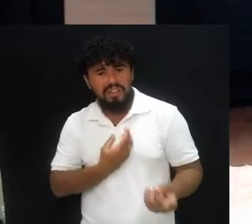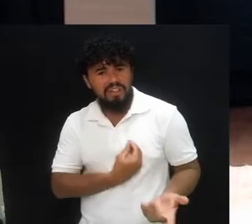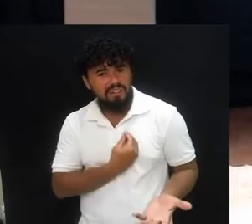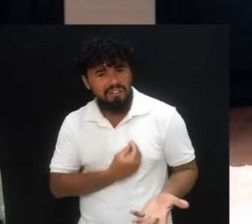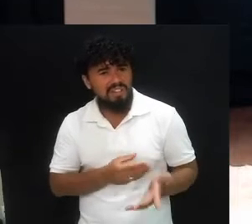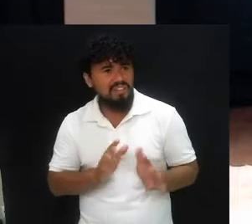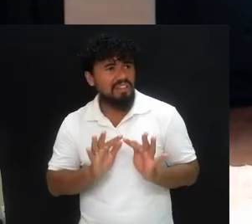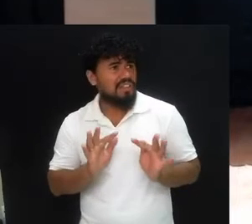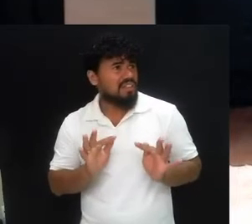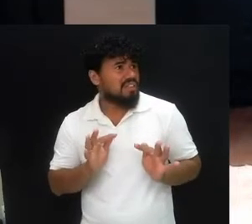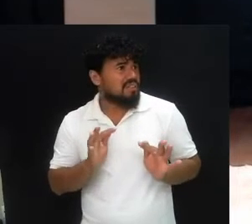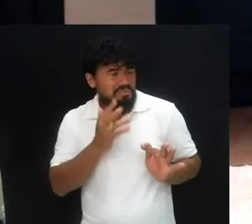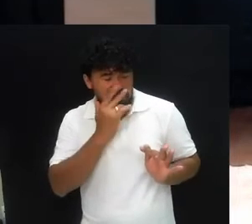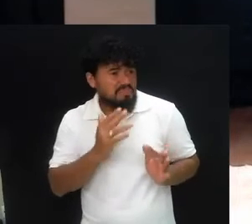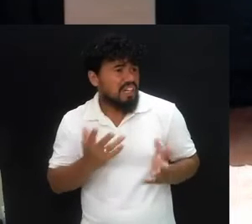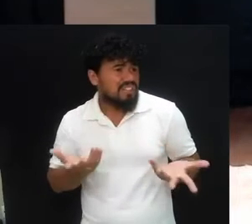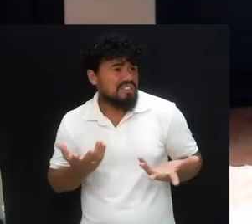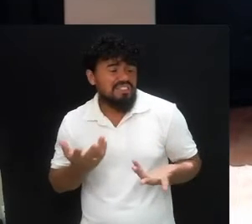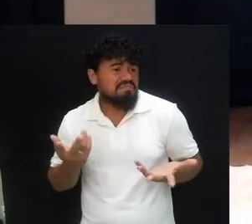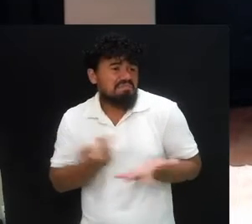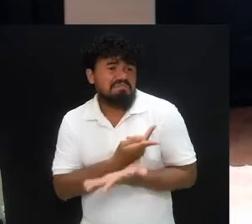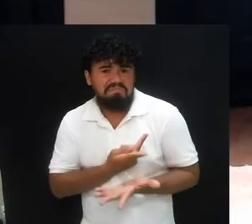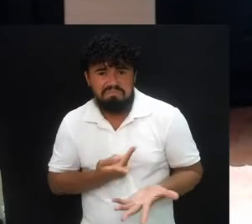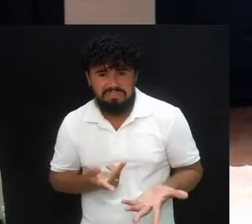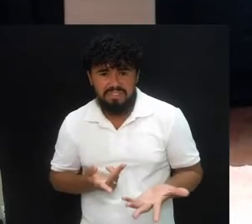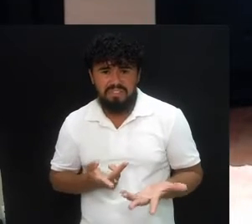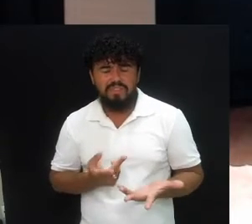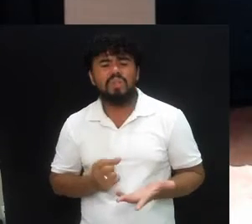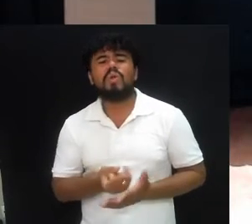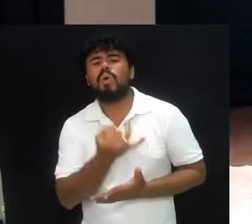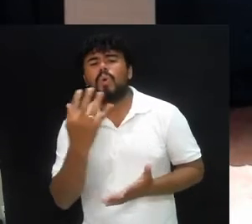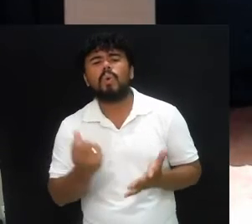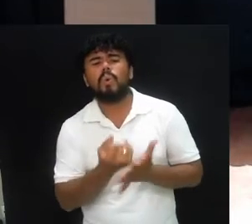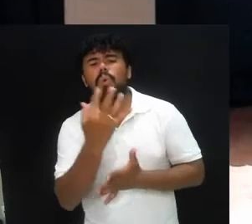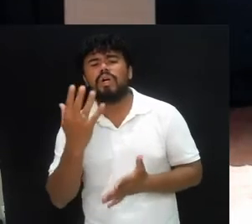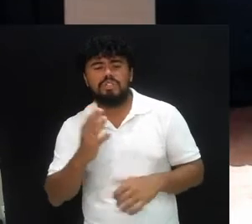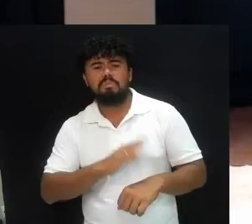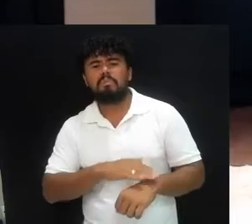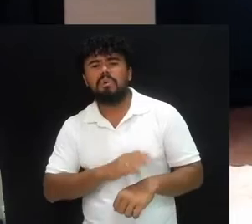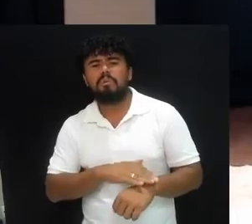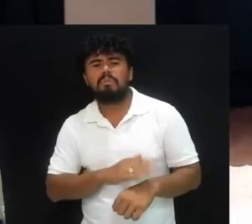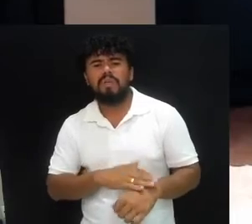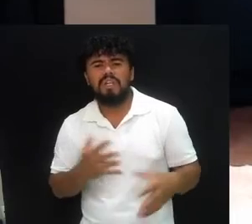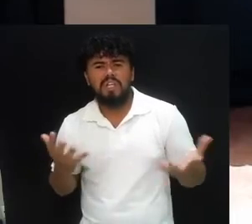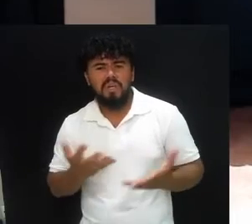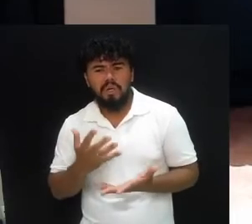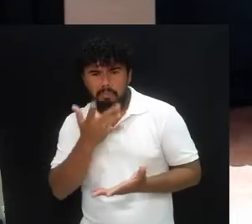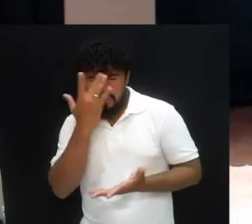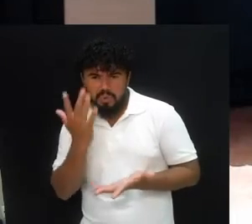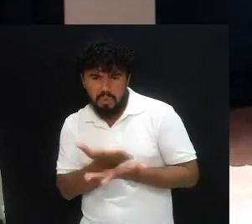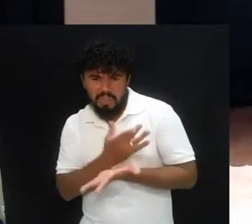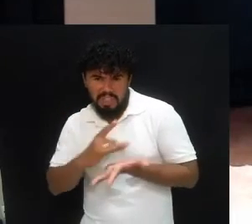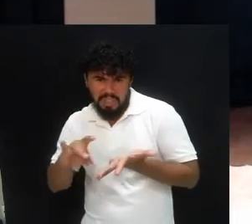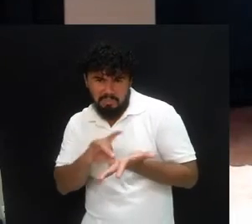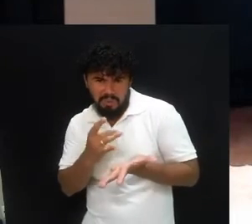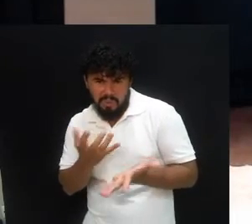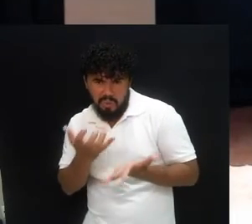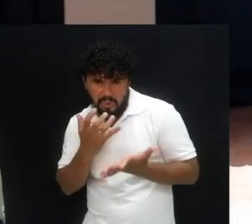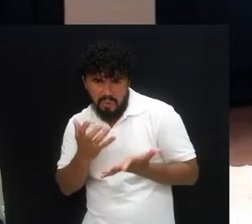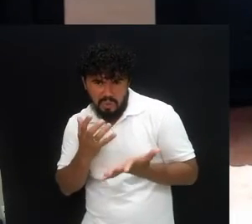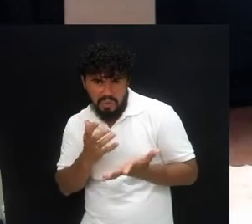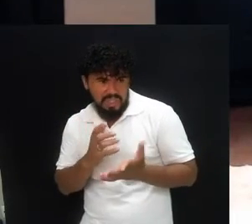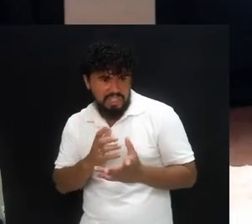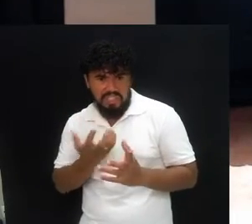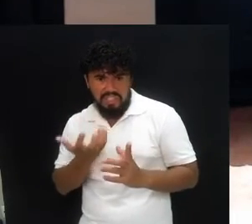simplesmente colocando sobre você. Quantos leões, nesse momento, não estão urgindo, não estão